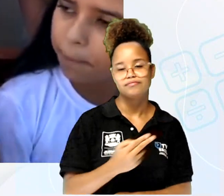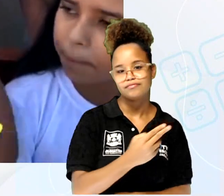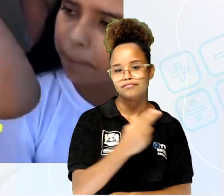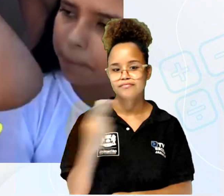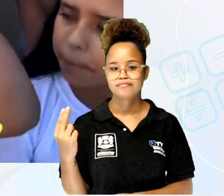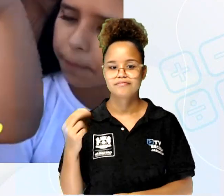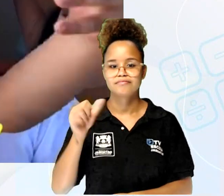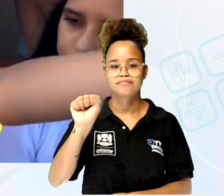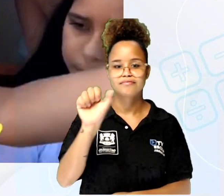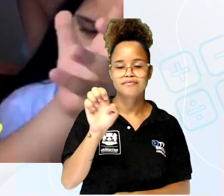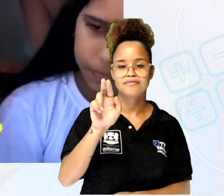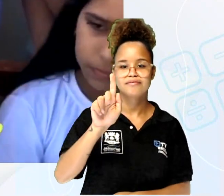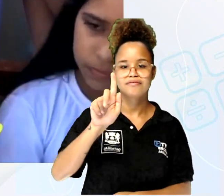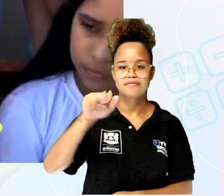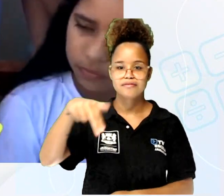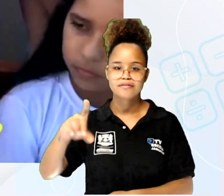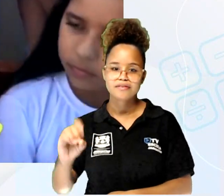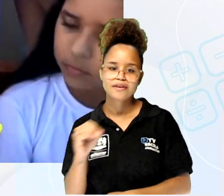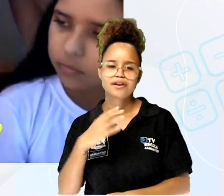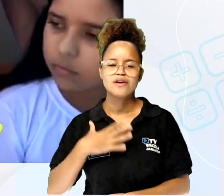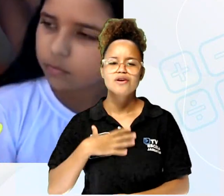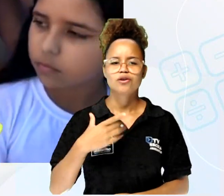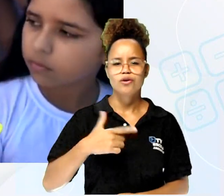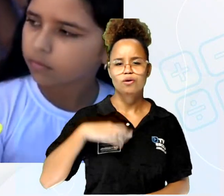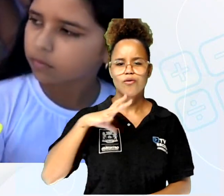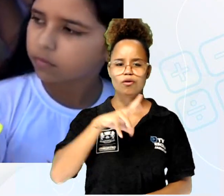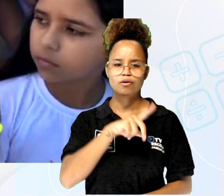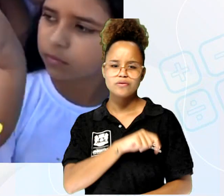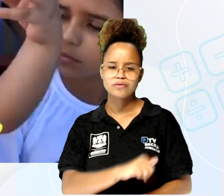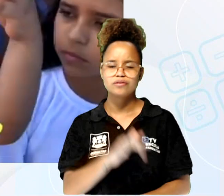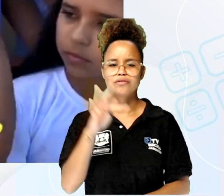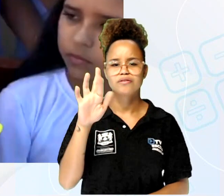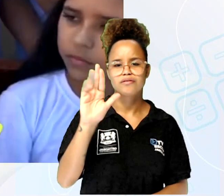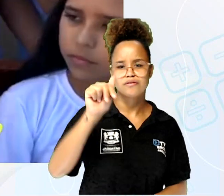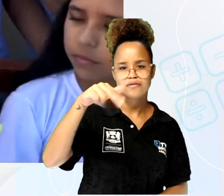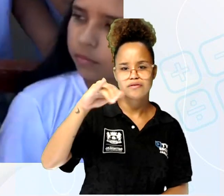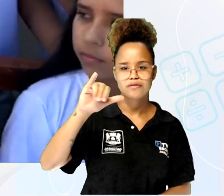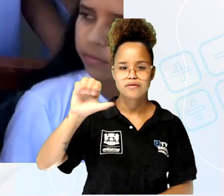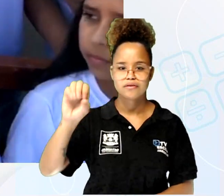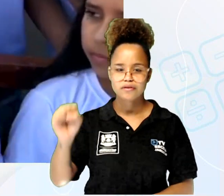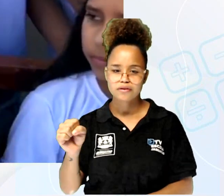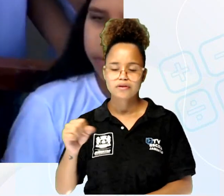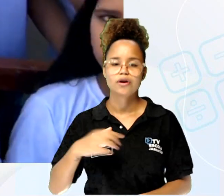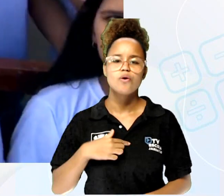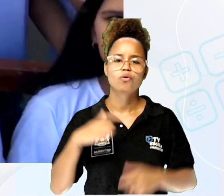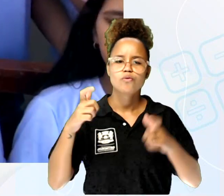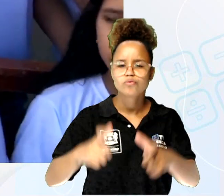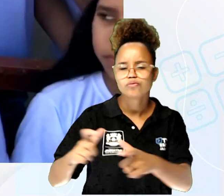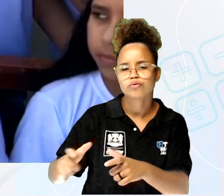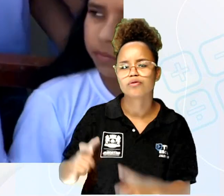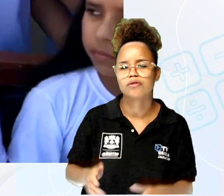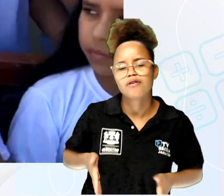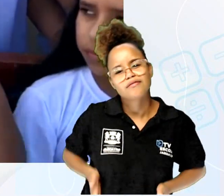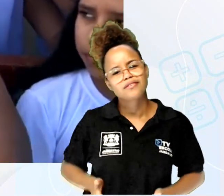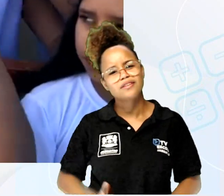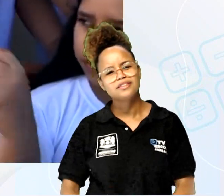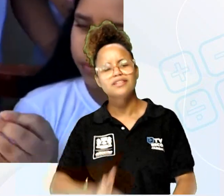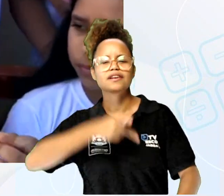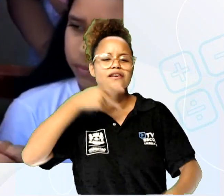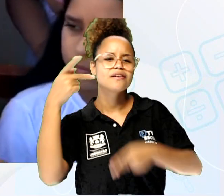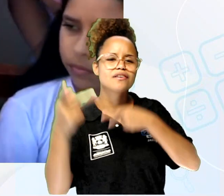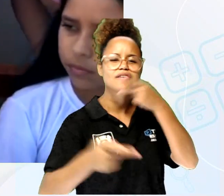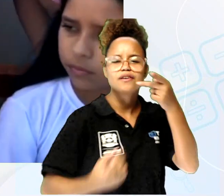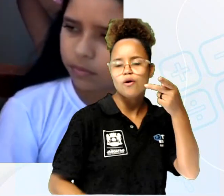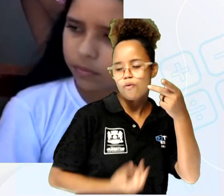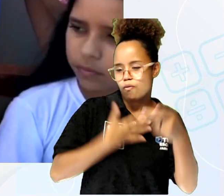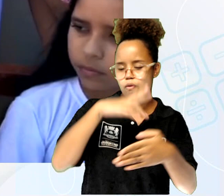Segundo, sou fã e sou neto. De Antônio Francisco, o E-Ministrel. Nasci excitando, poema